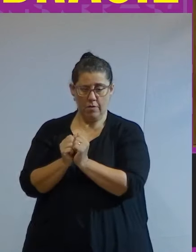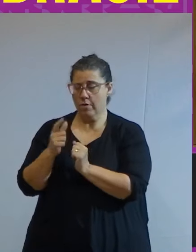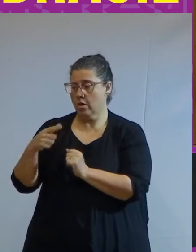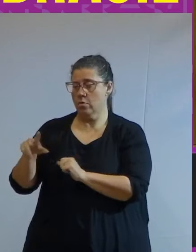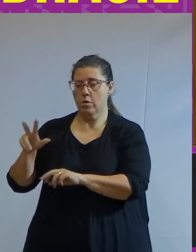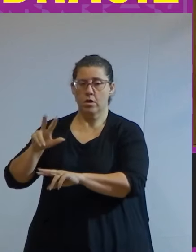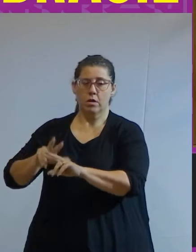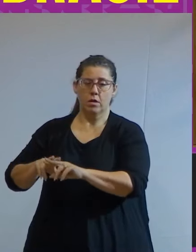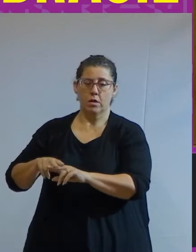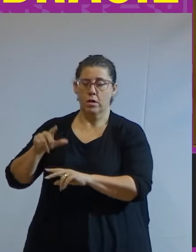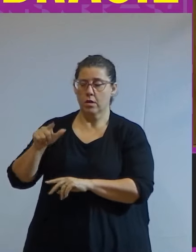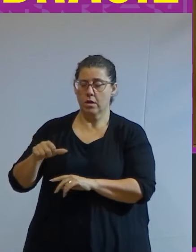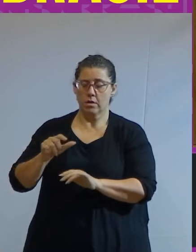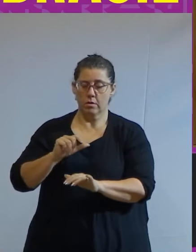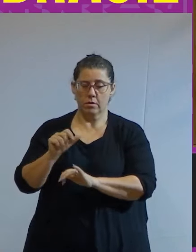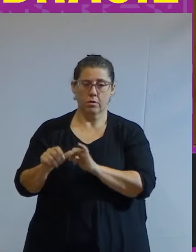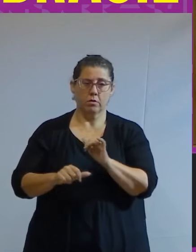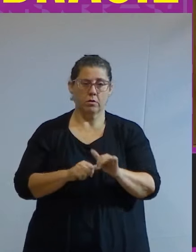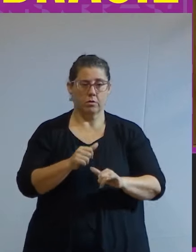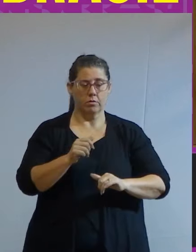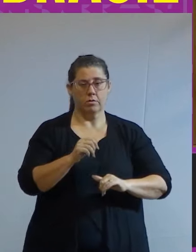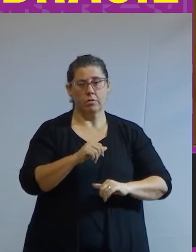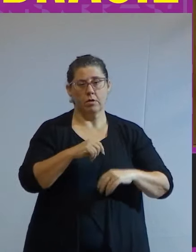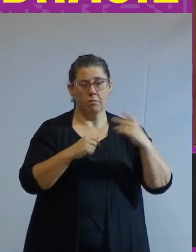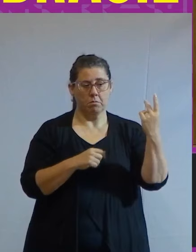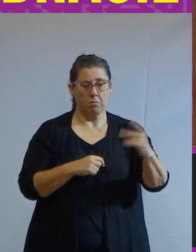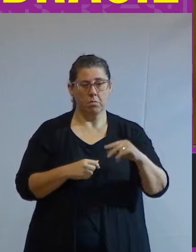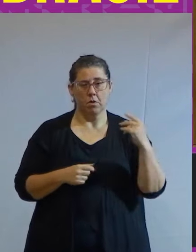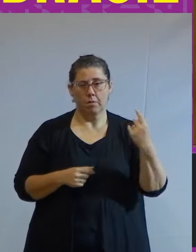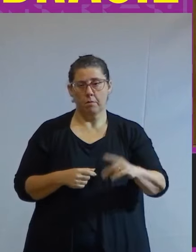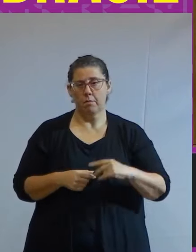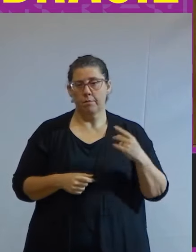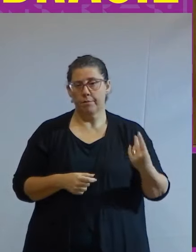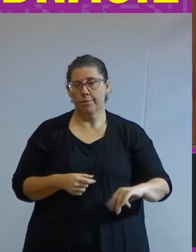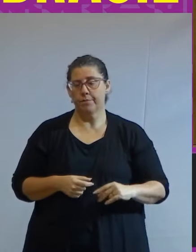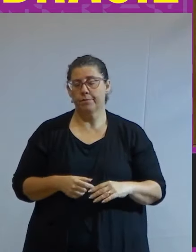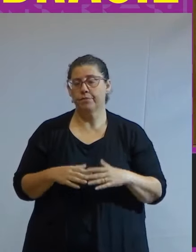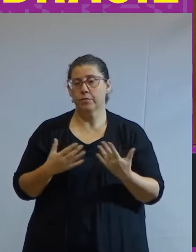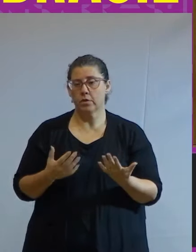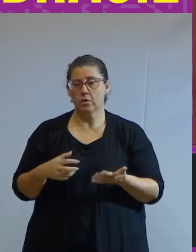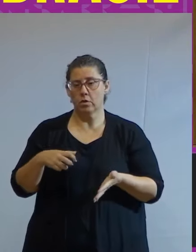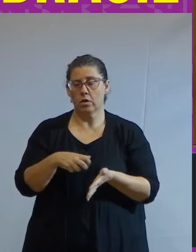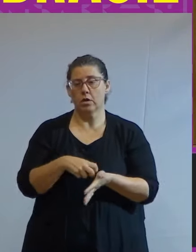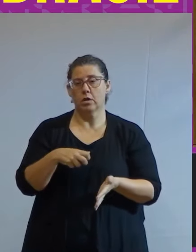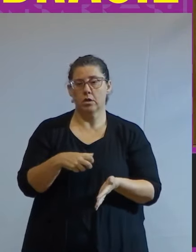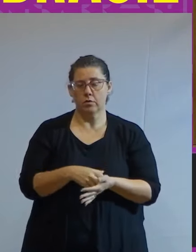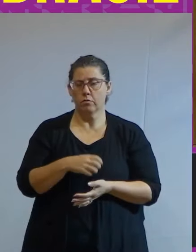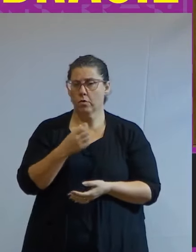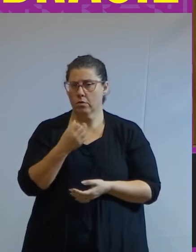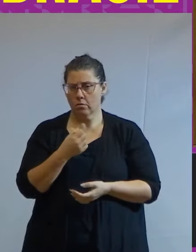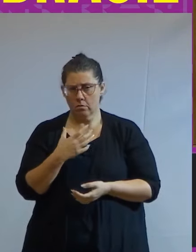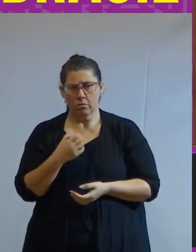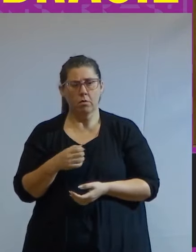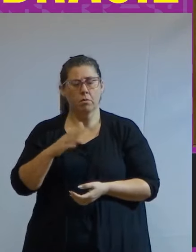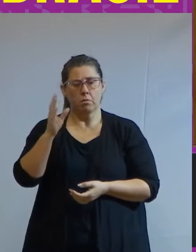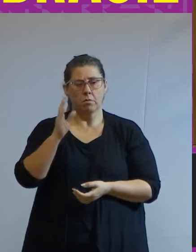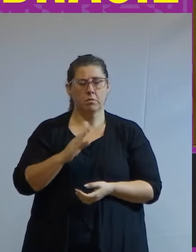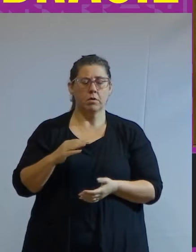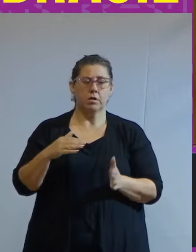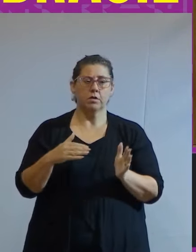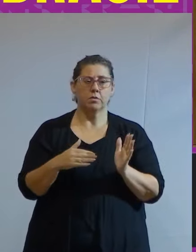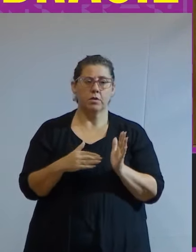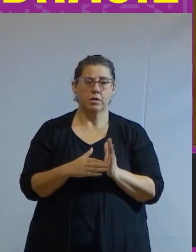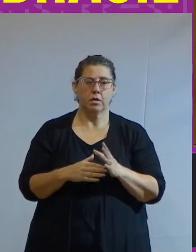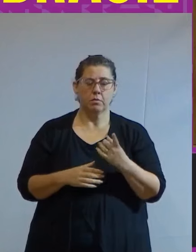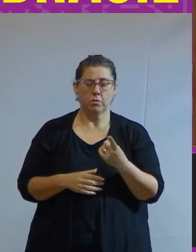e sua pena era transformada em açoite portanto a tortura foi legal no Brasil até 1888